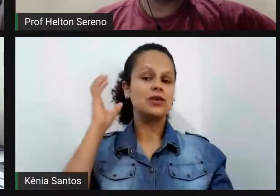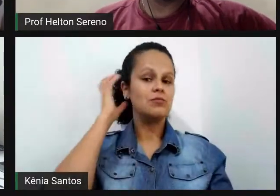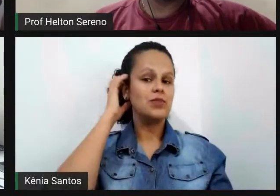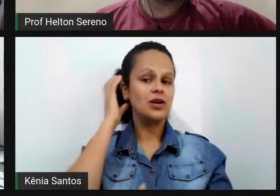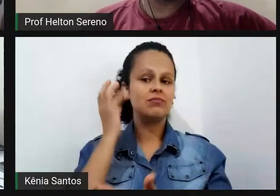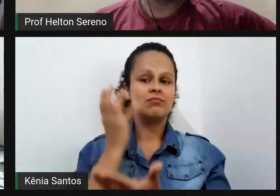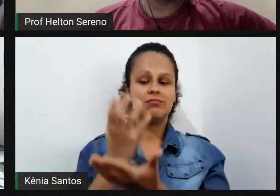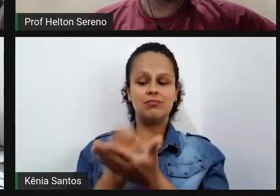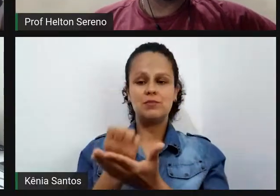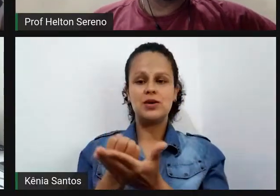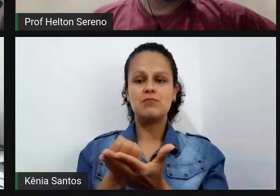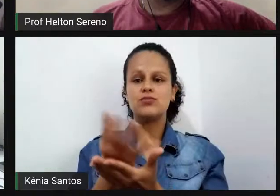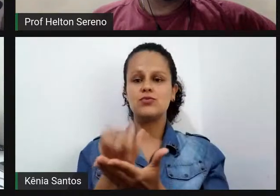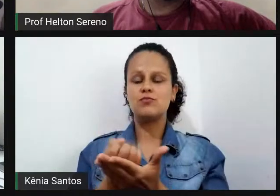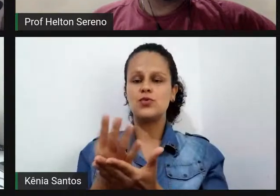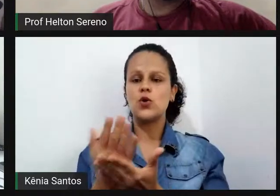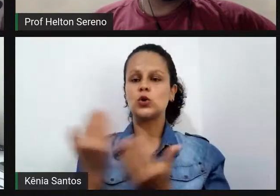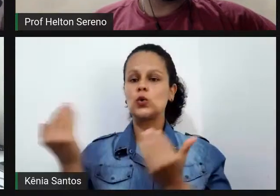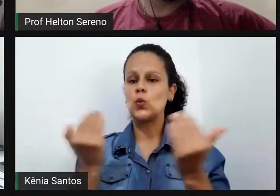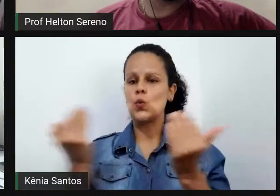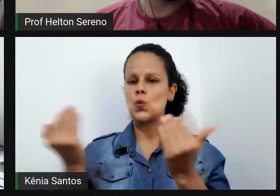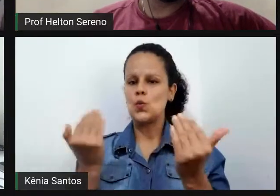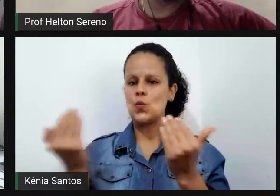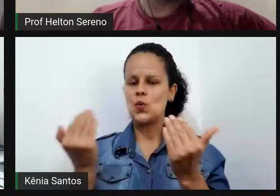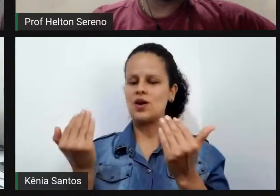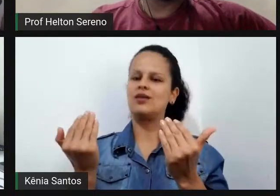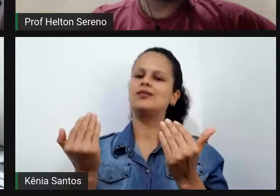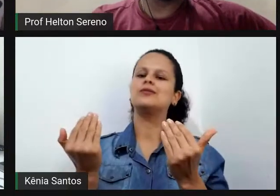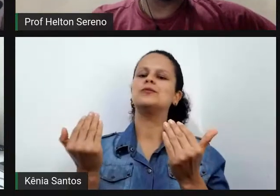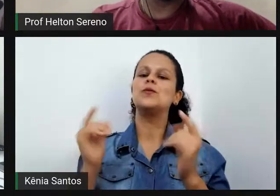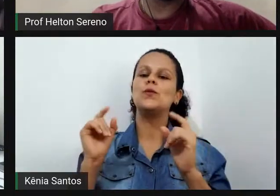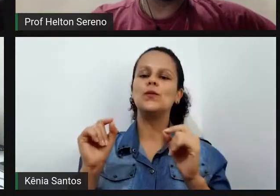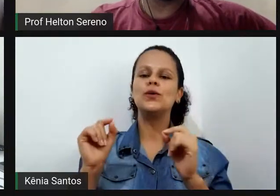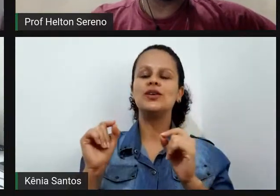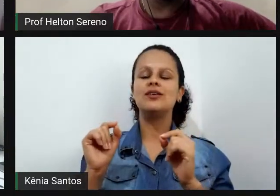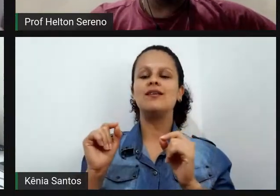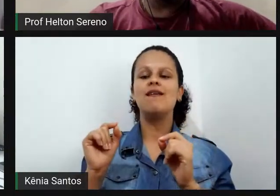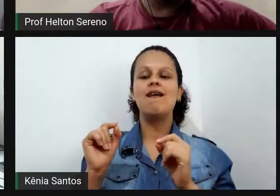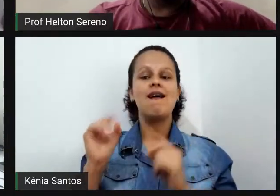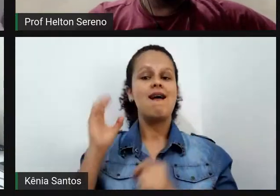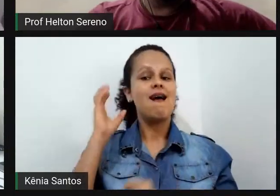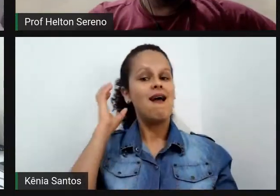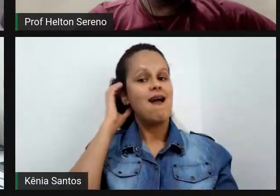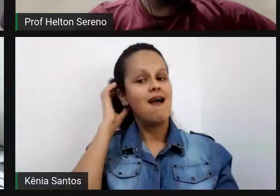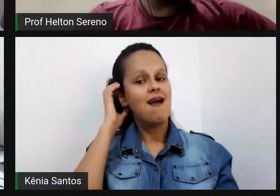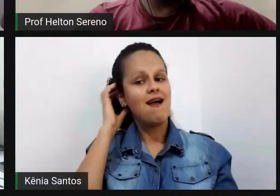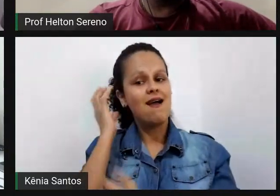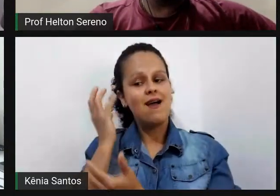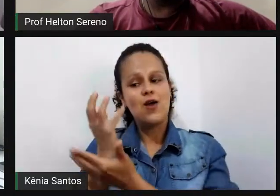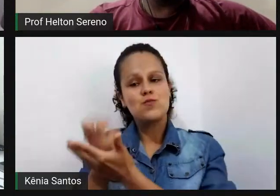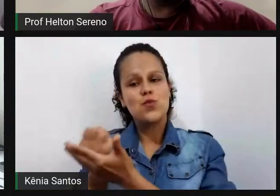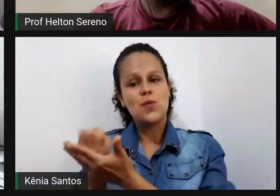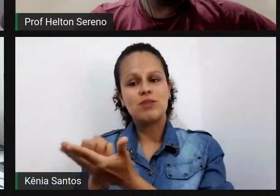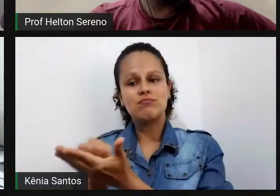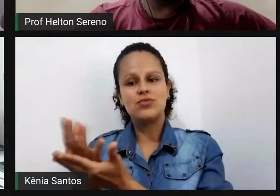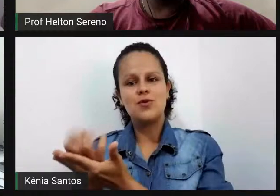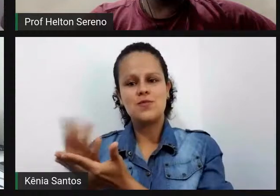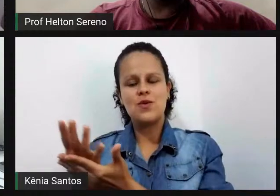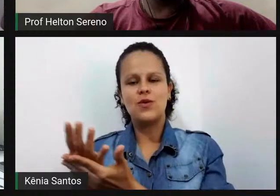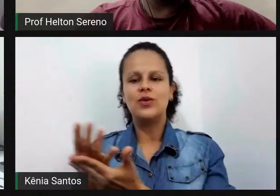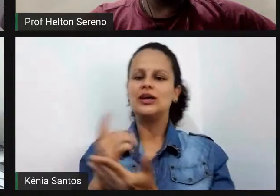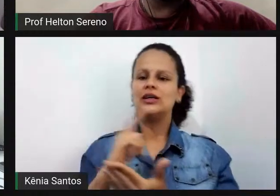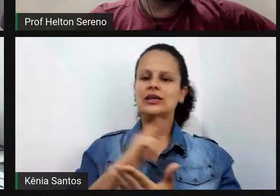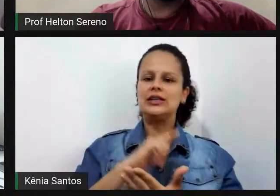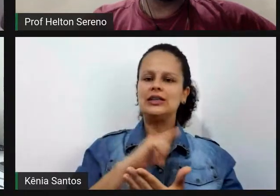coisa que o YouTube é para a TV então é como se fosse um rádio por demanda e tem muita gente que conheceu o podcast